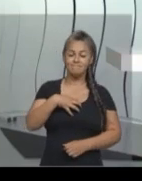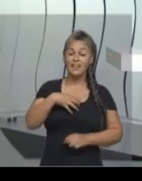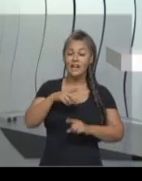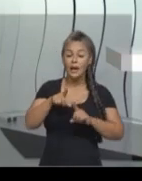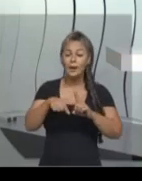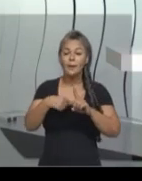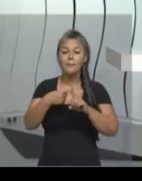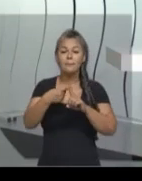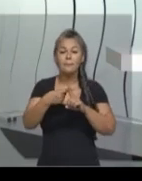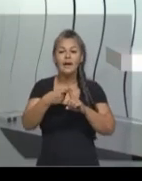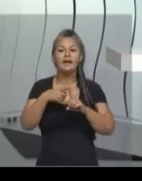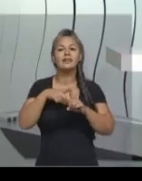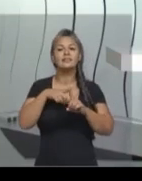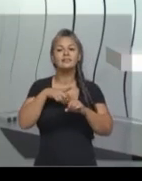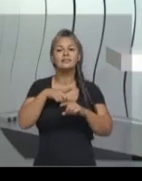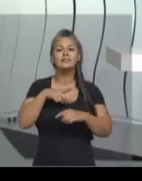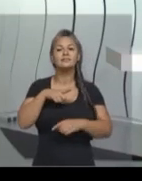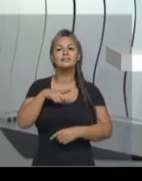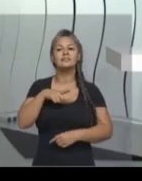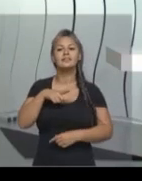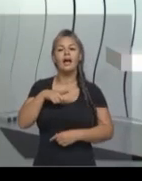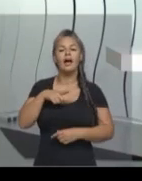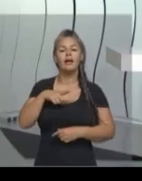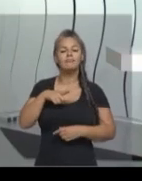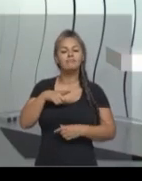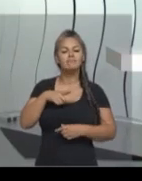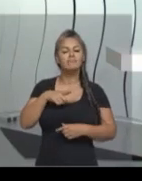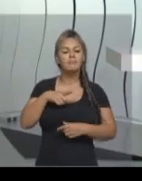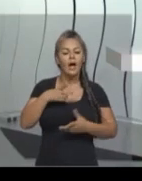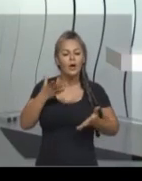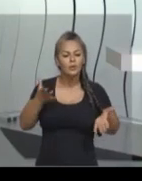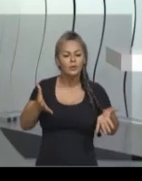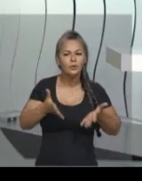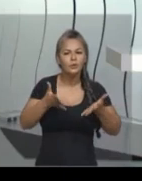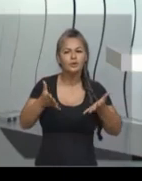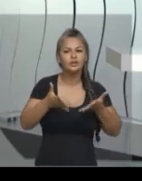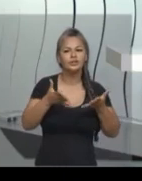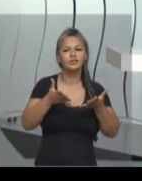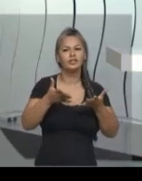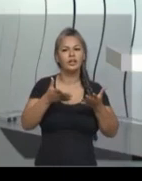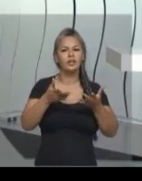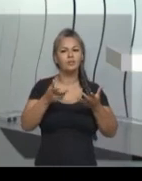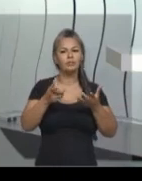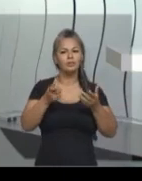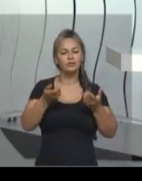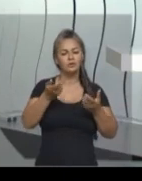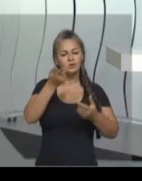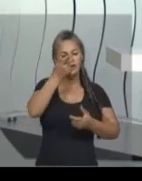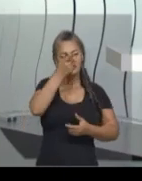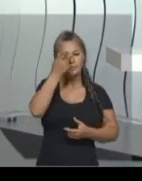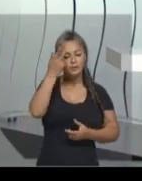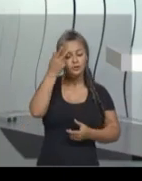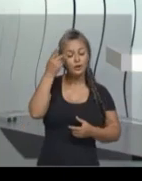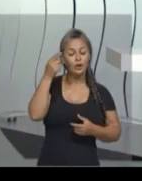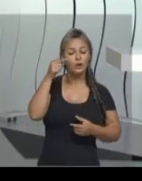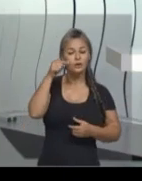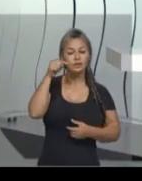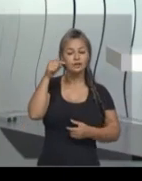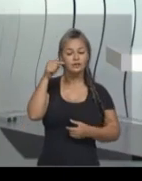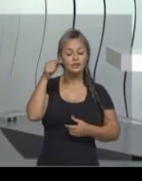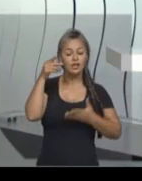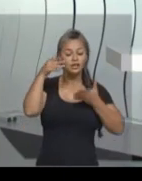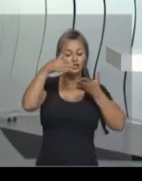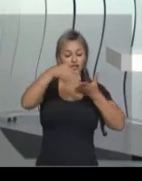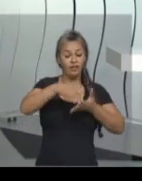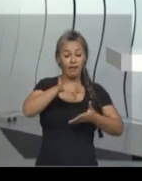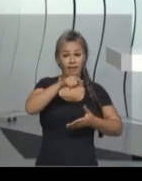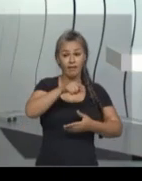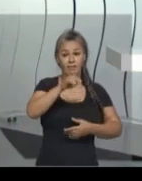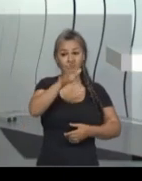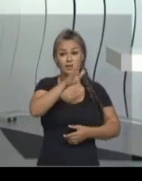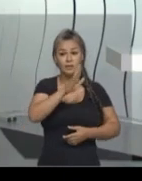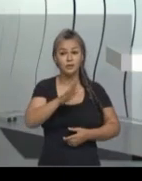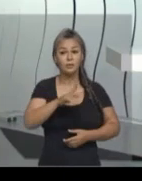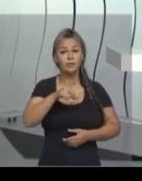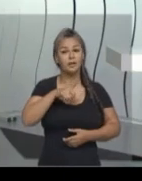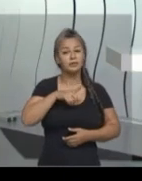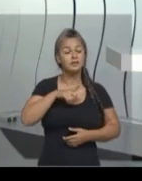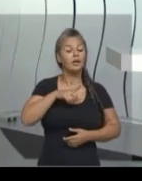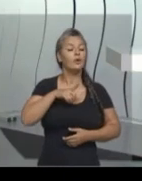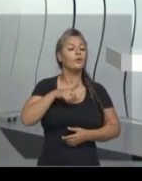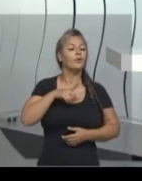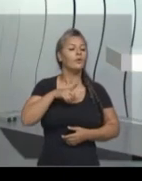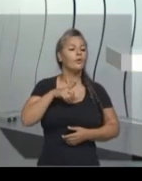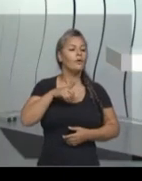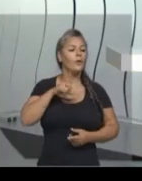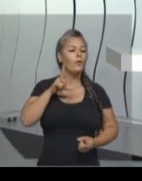pintores que retrataram muito a vida brasileira nesse período. Os